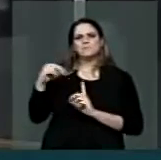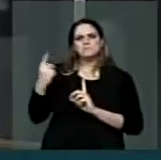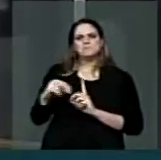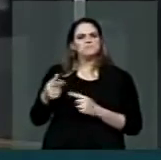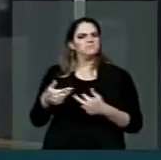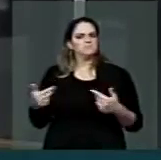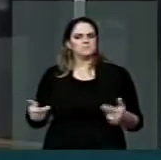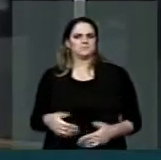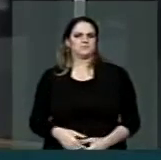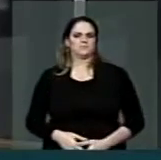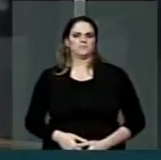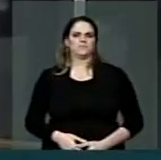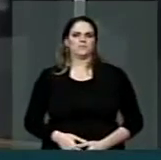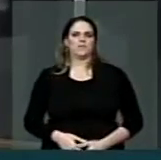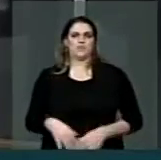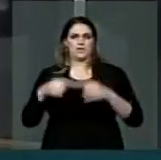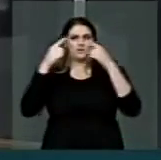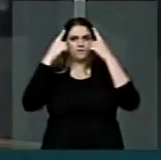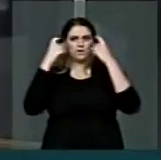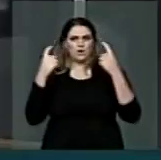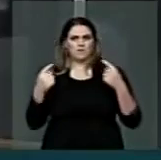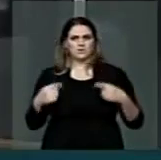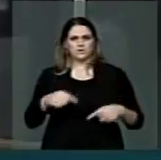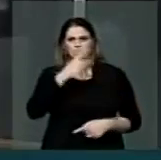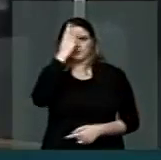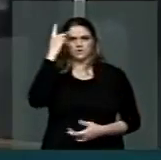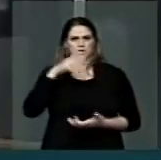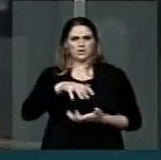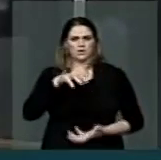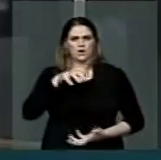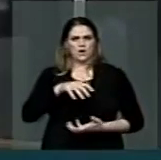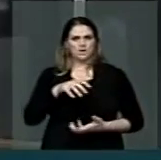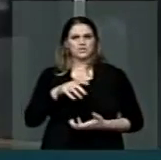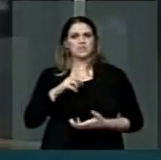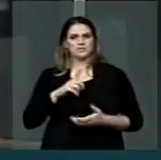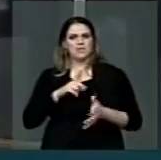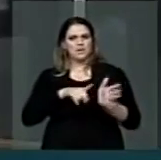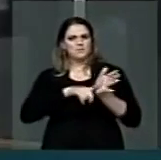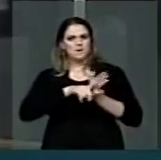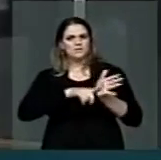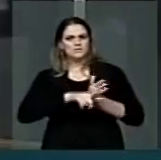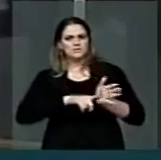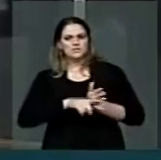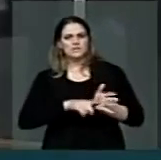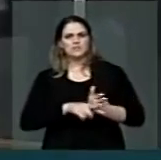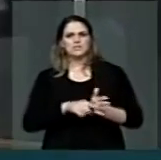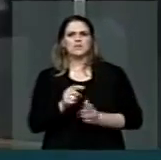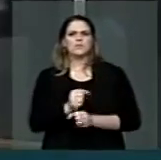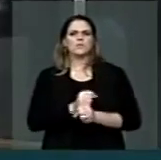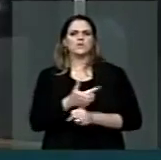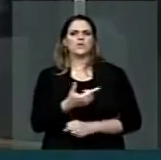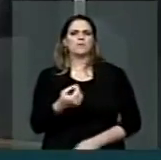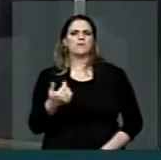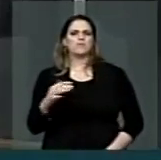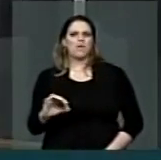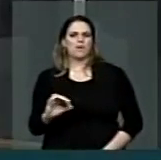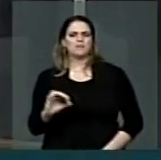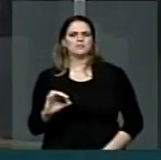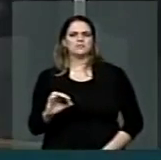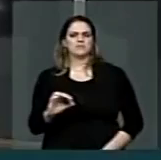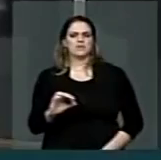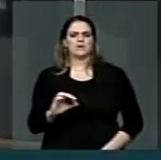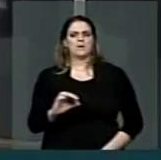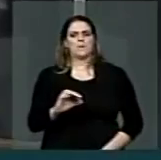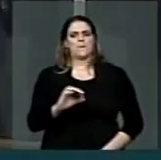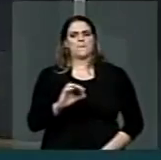estudo, a violência contra a pessoa idosa, análise das notificações realizadas no setor da saúde de 2010, constante do portal do